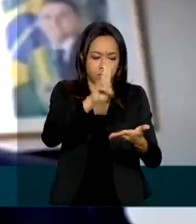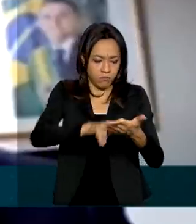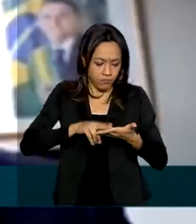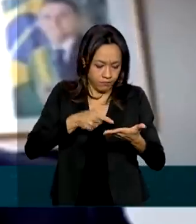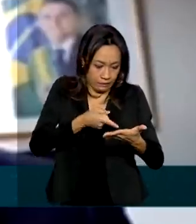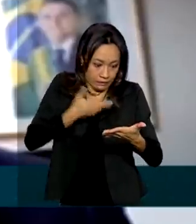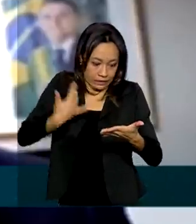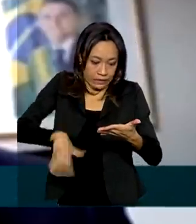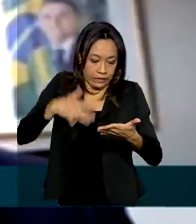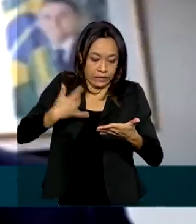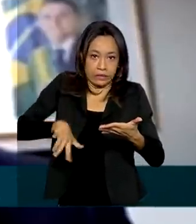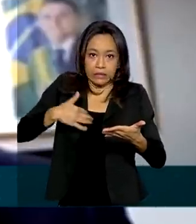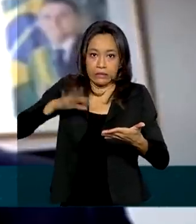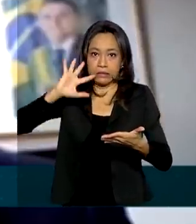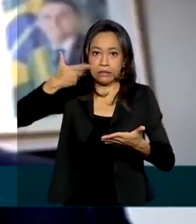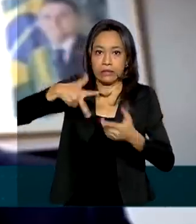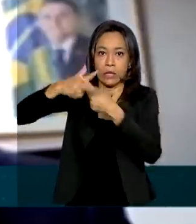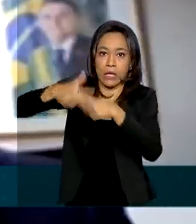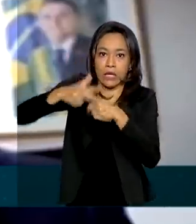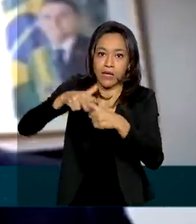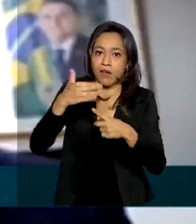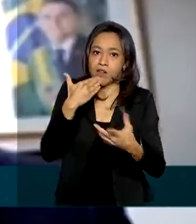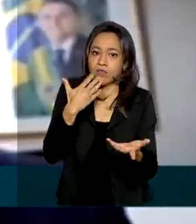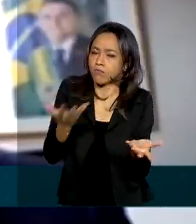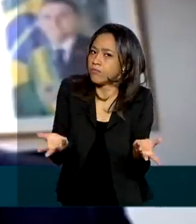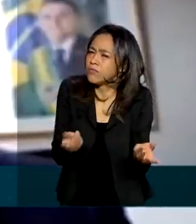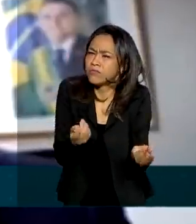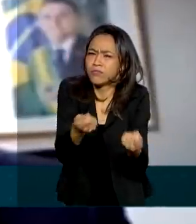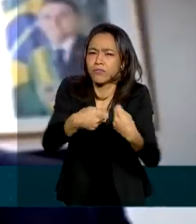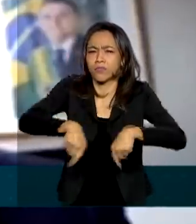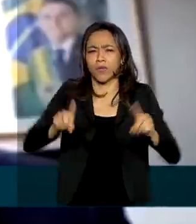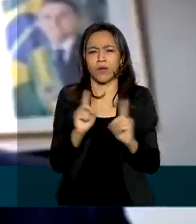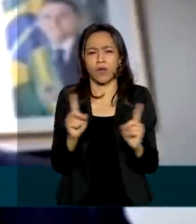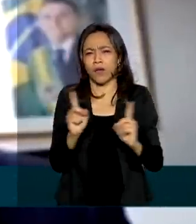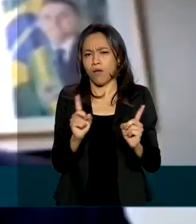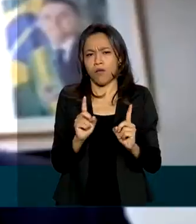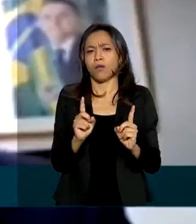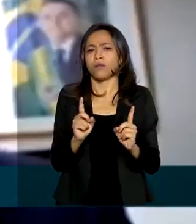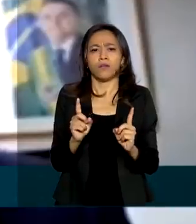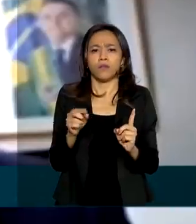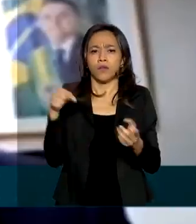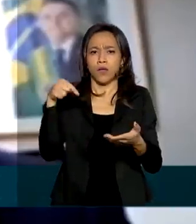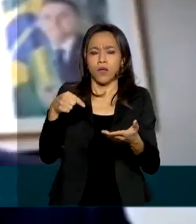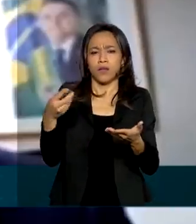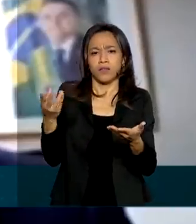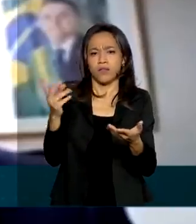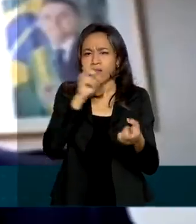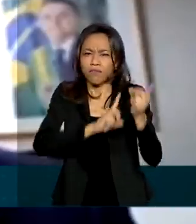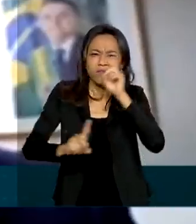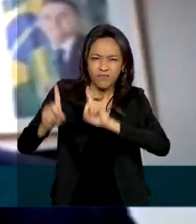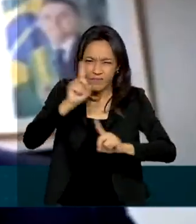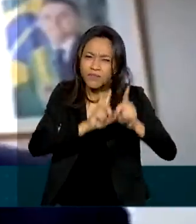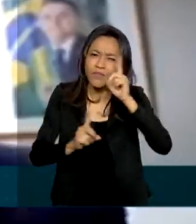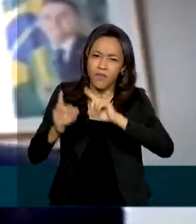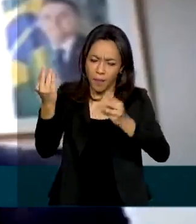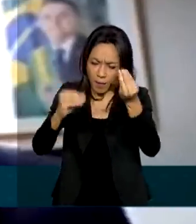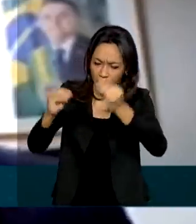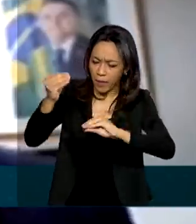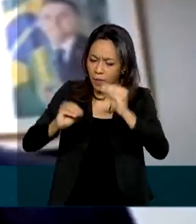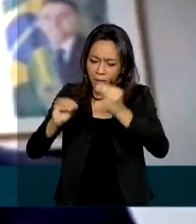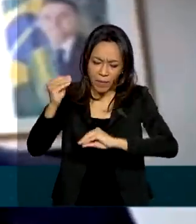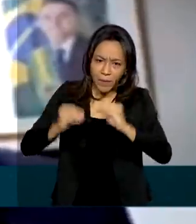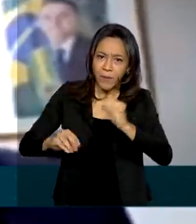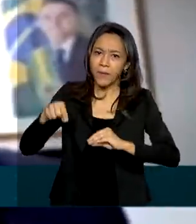Federal para tomar a iniciativa de corrigir esses pontos que